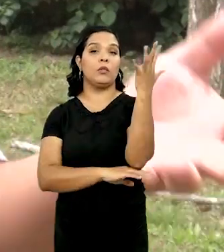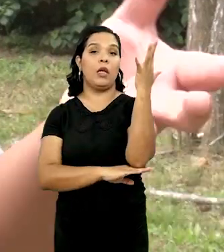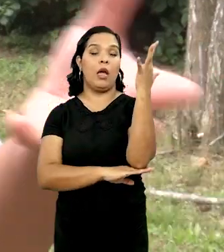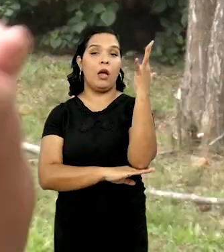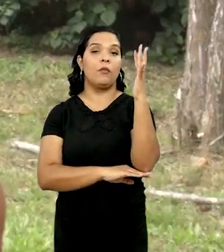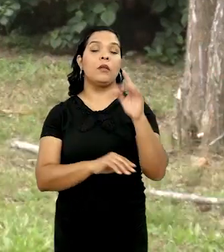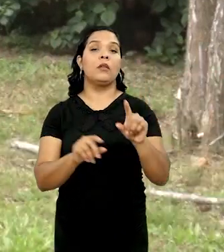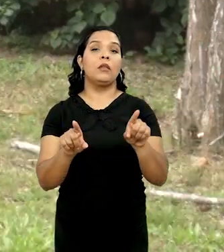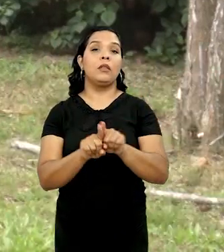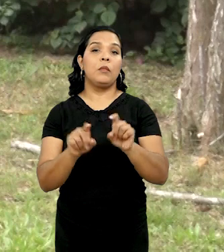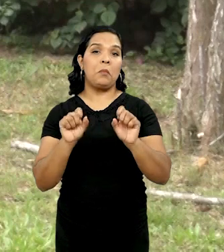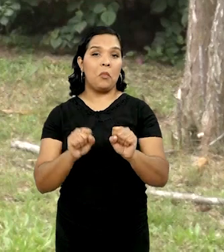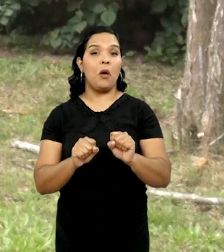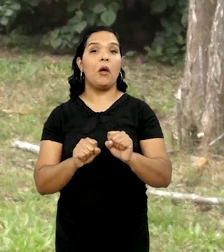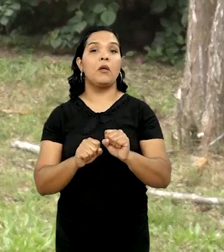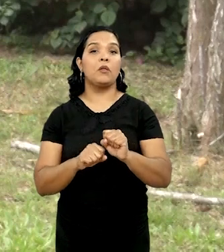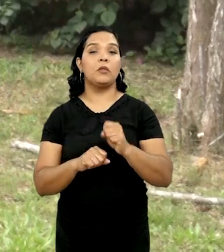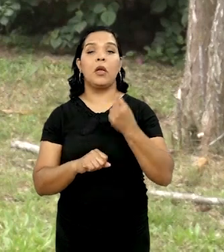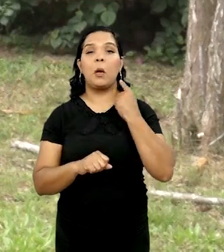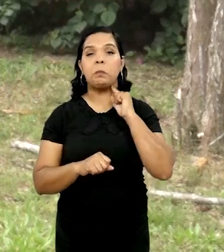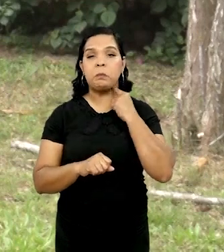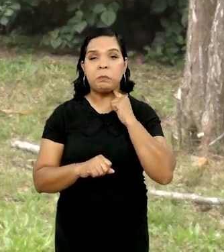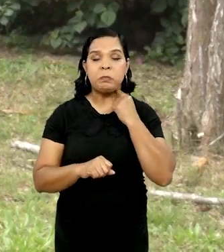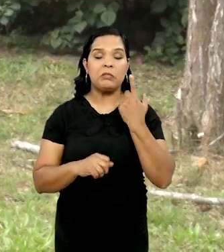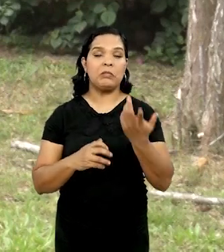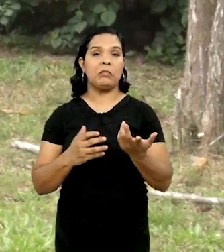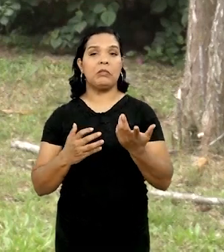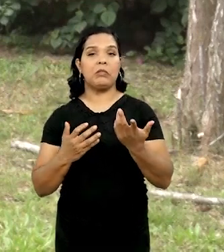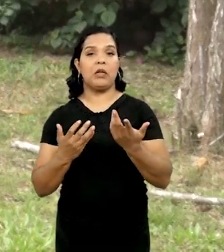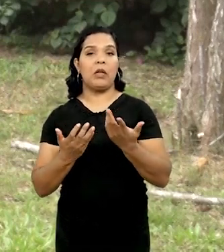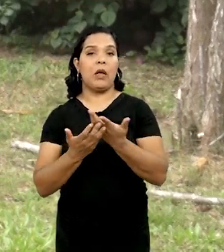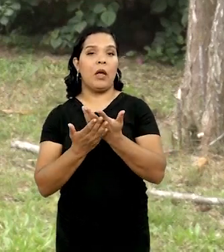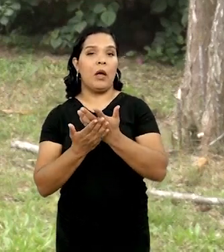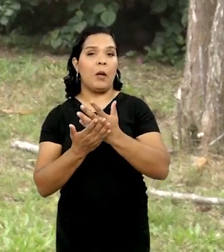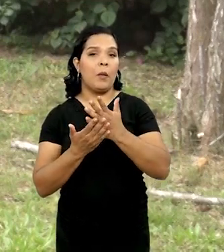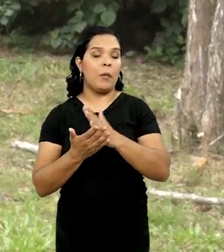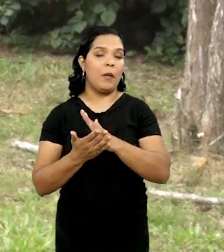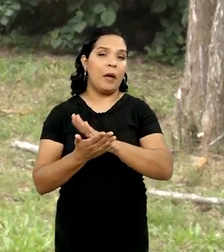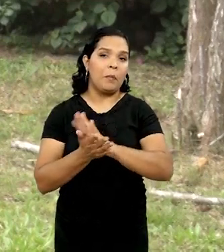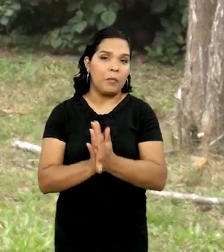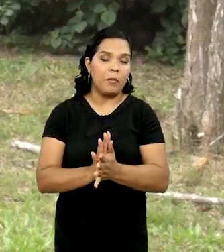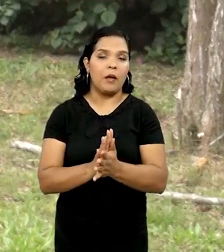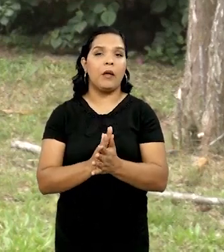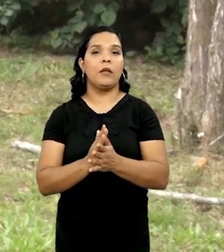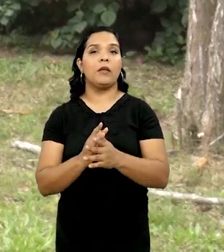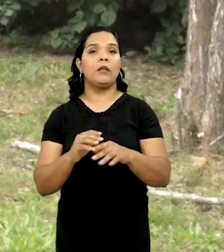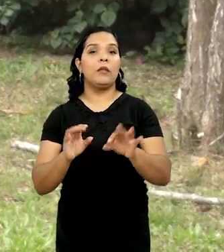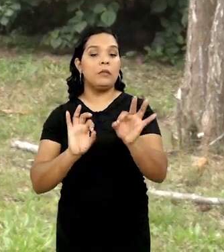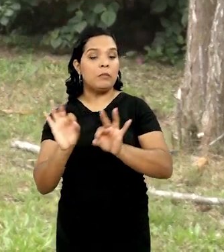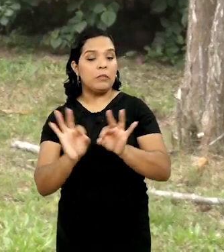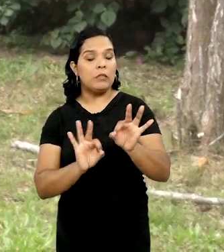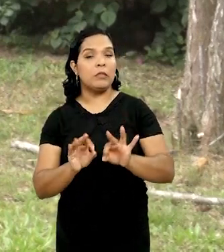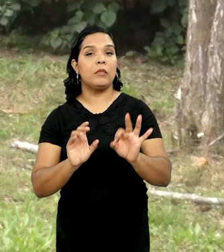árvore, que pode gerar, por exemplo, uma podridão, uma quebra de um galho. Então, o manejo também é fundamental.